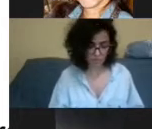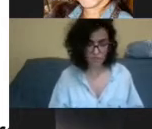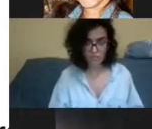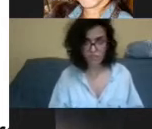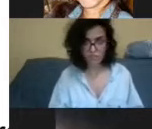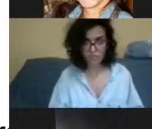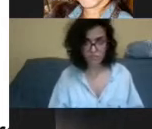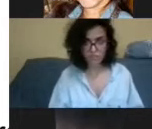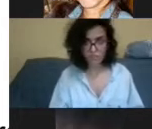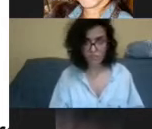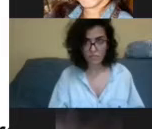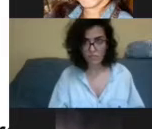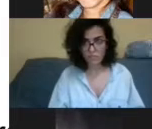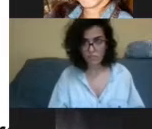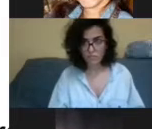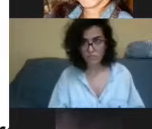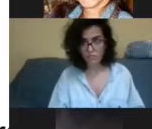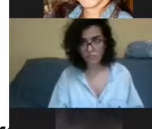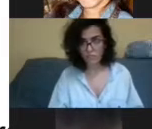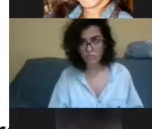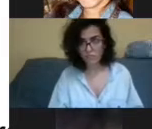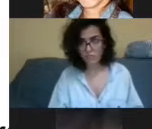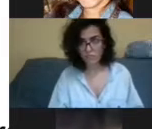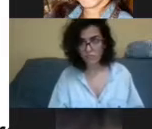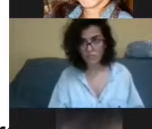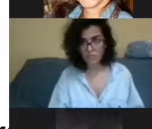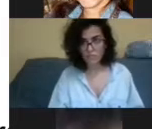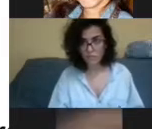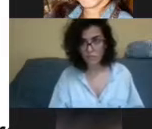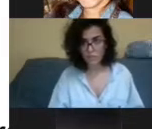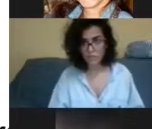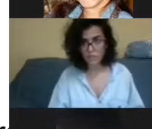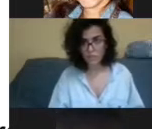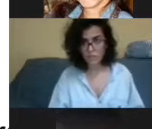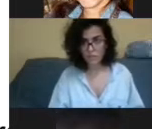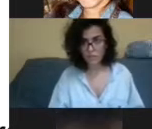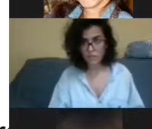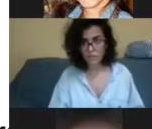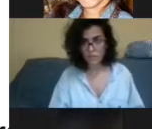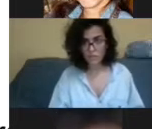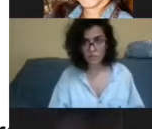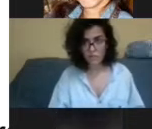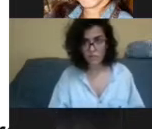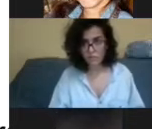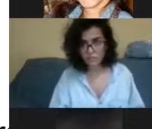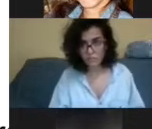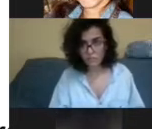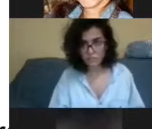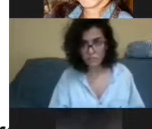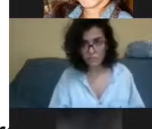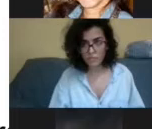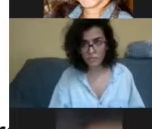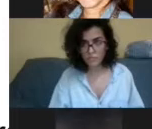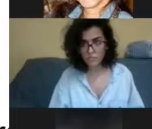garanta a compreensão, o acesso da informação sobre a prevenção do coronavírus para a maior parte da população possível.